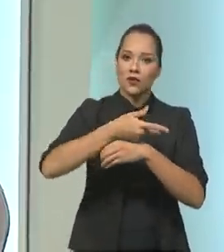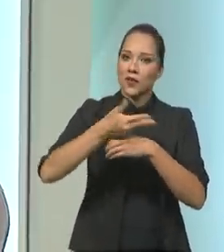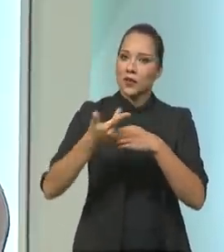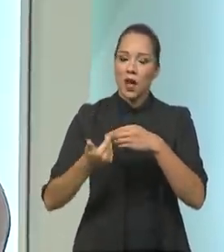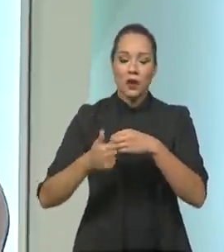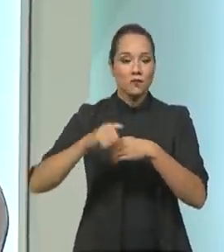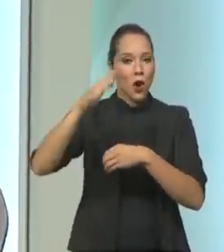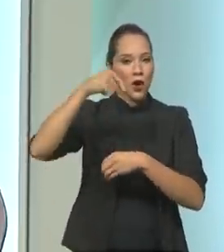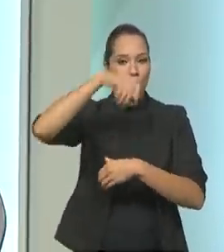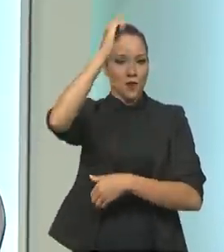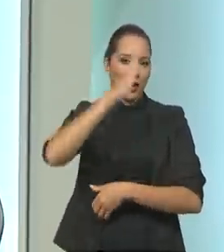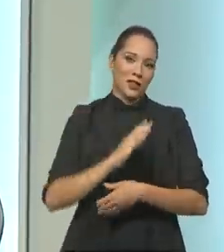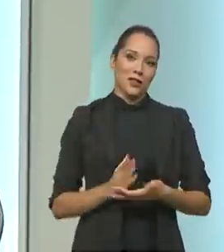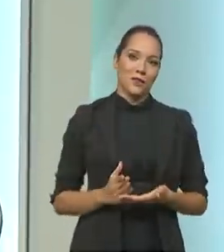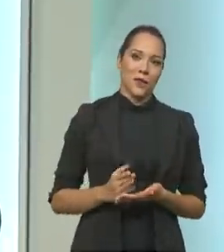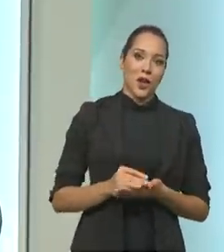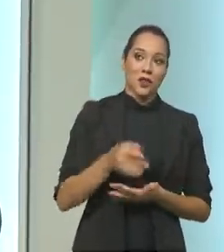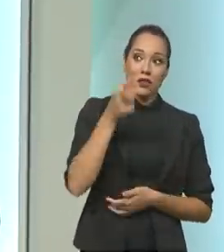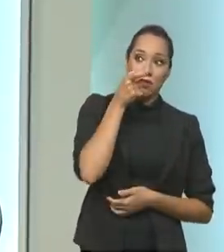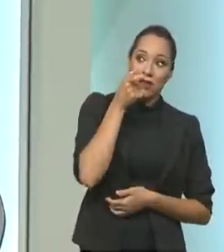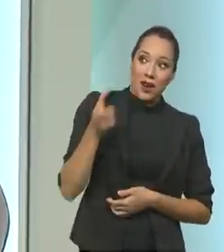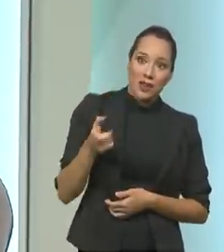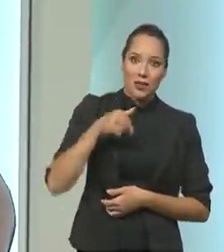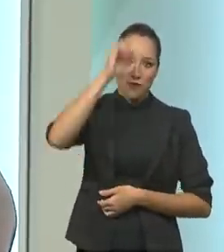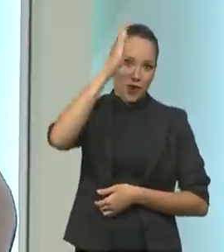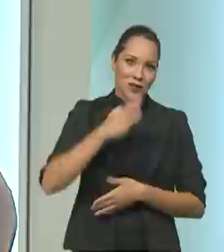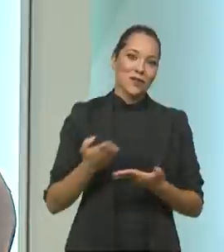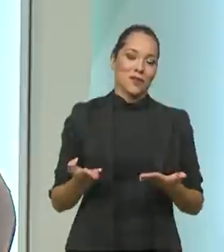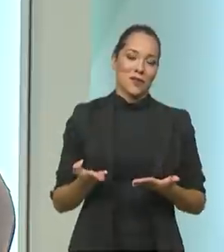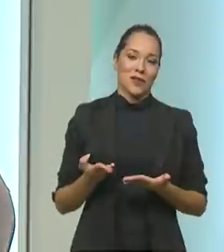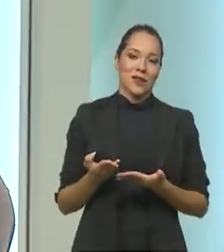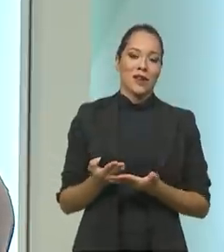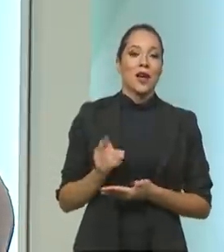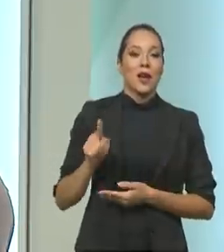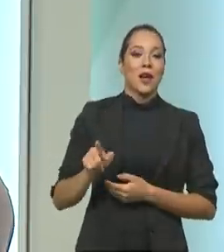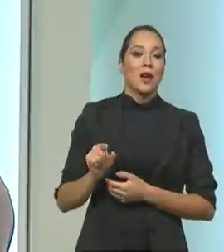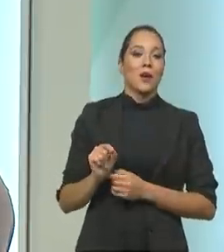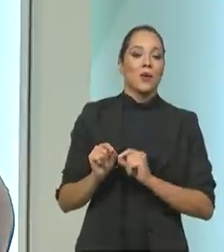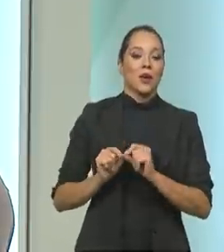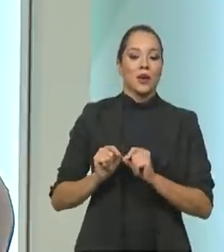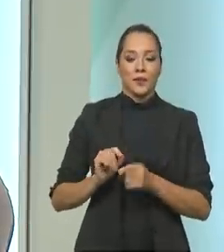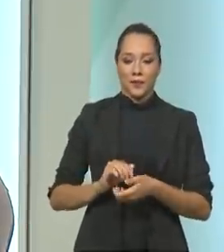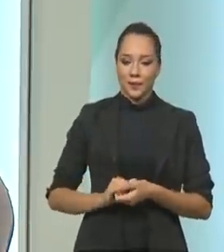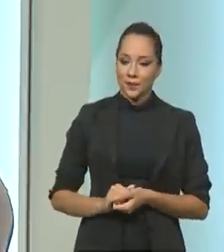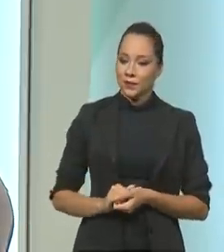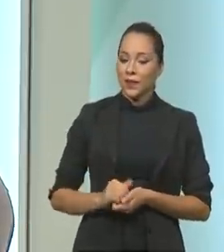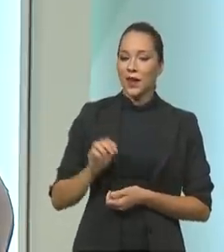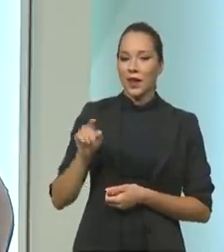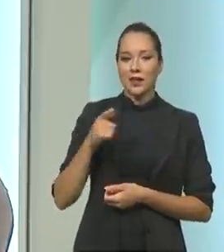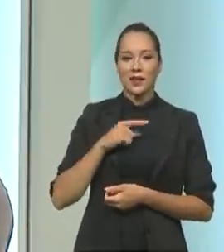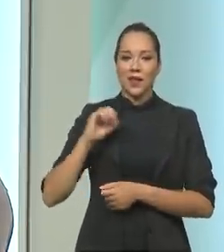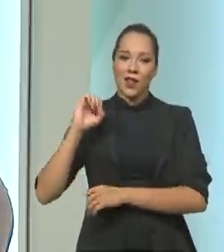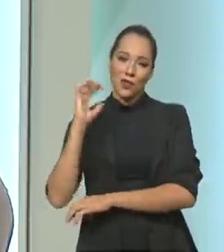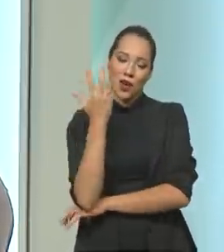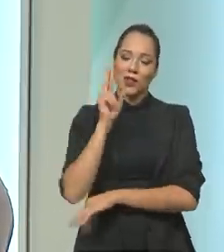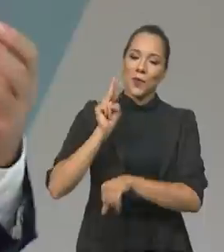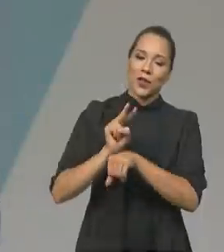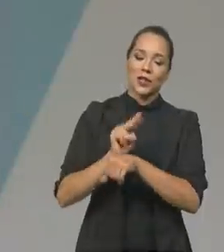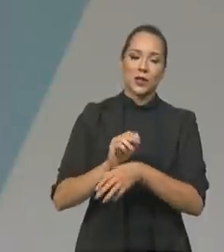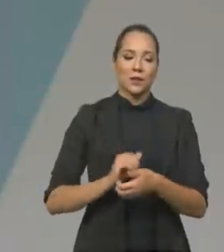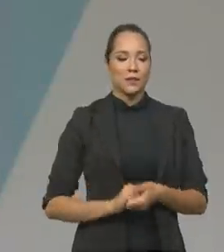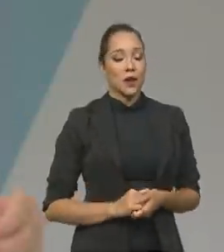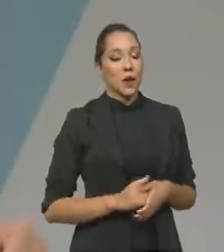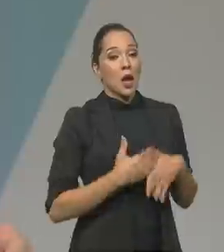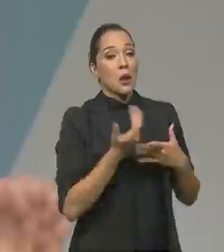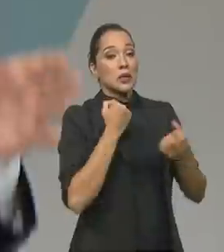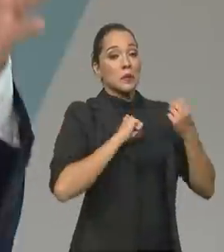Brasil. E esse é um grande ativo econômico que o Brasil tem. É justamente a sua natureza preservada. E qual que a